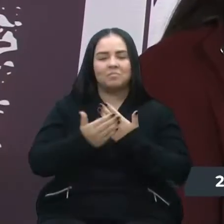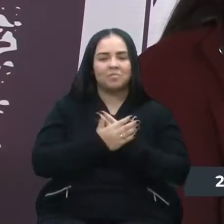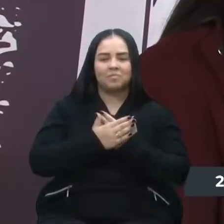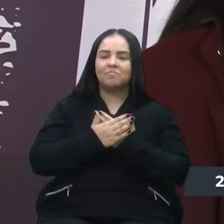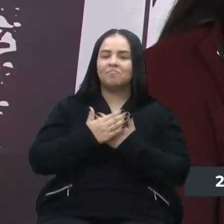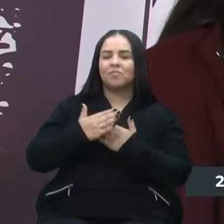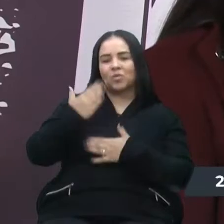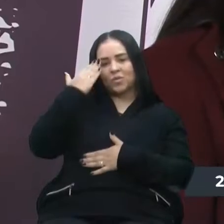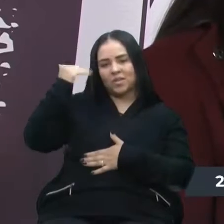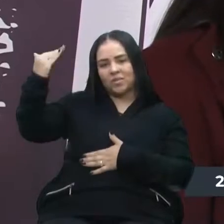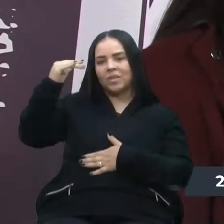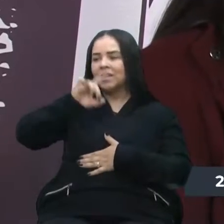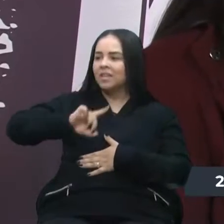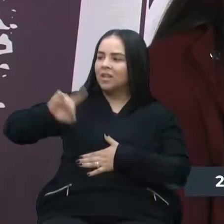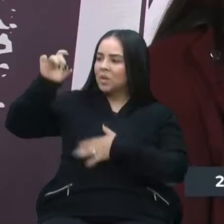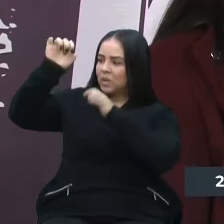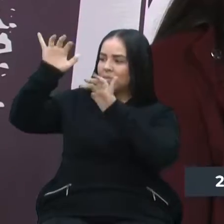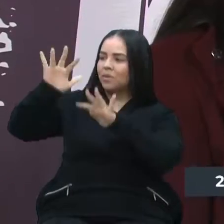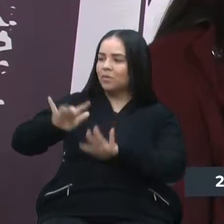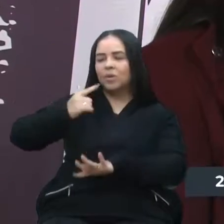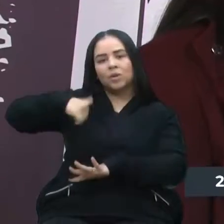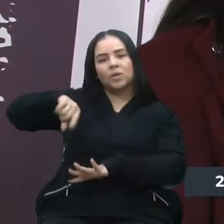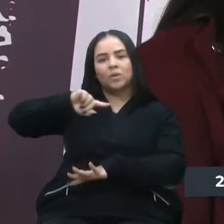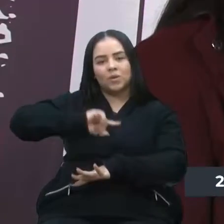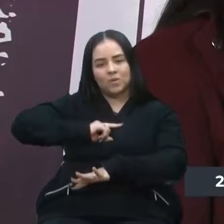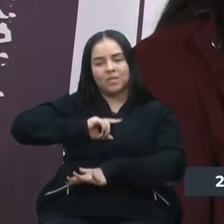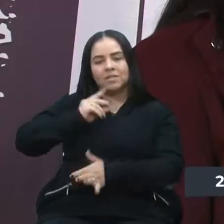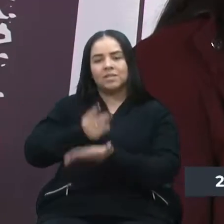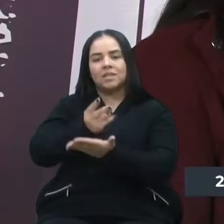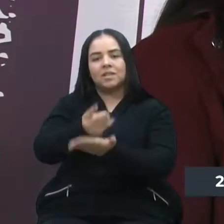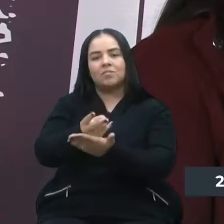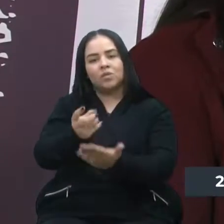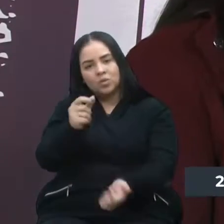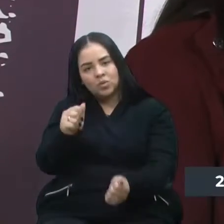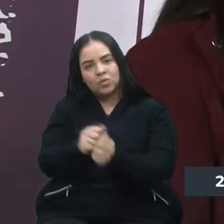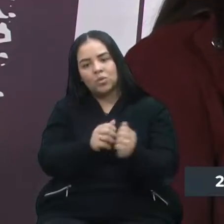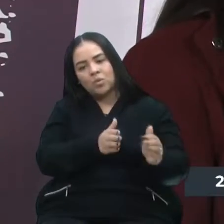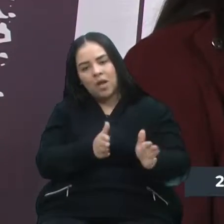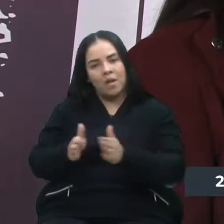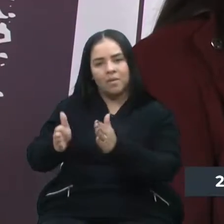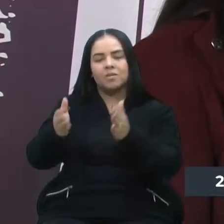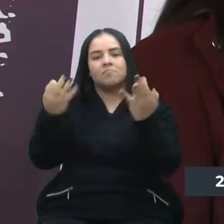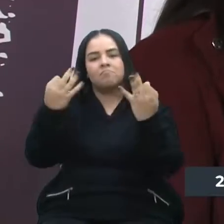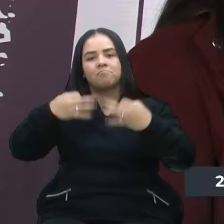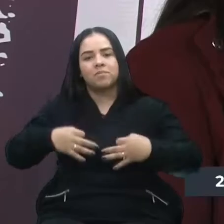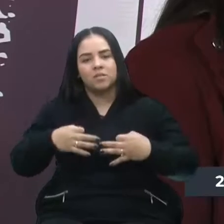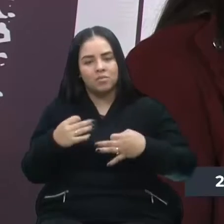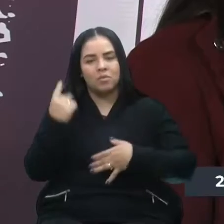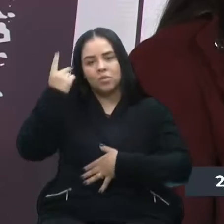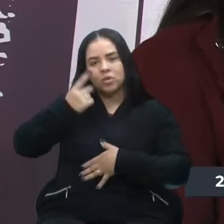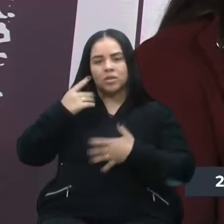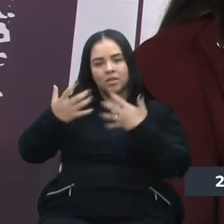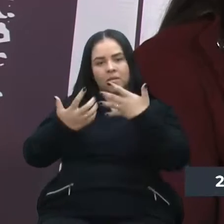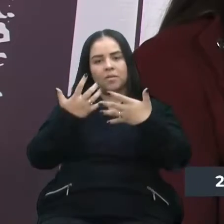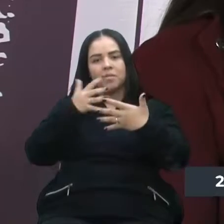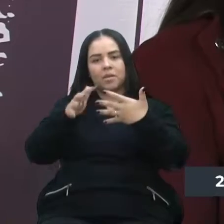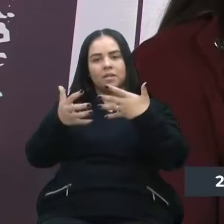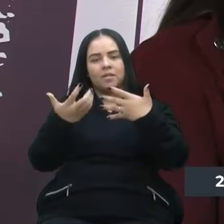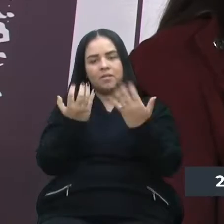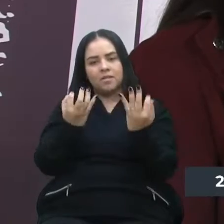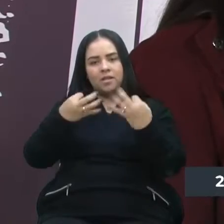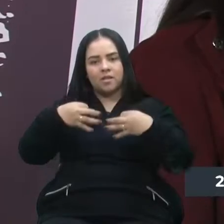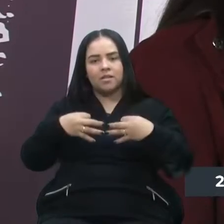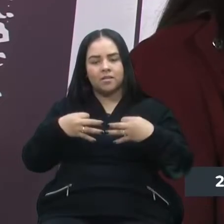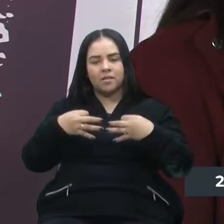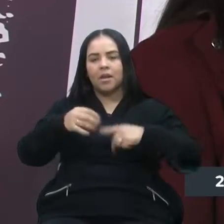e que Deus sempre nos ilumine e que possamos estar sempre no caminho certo e fazendo uma política transparente, uma política honesta